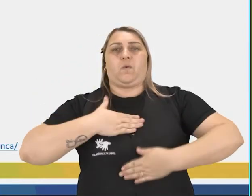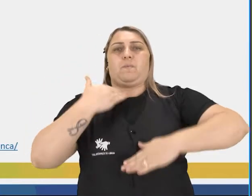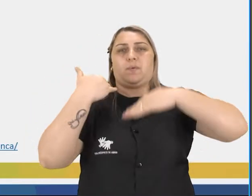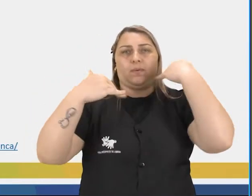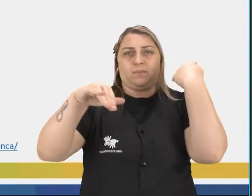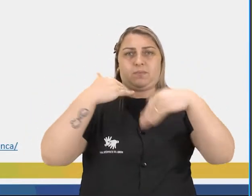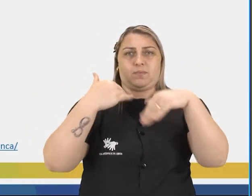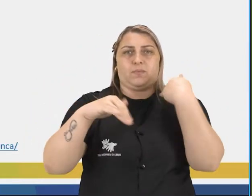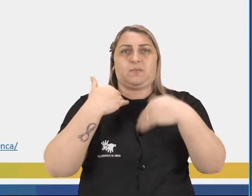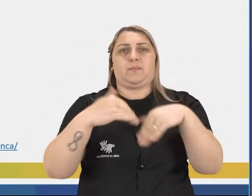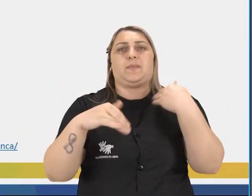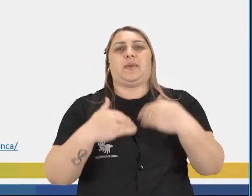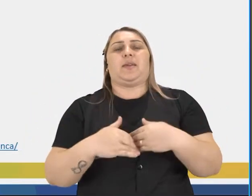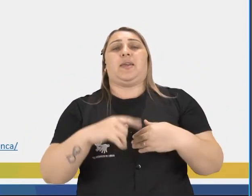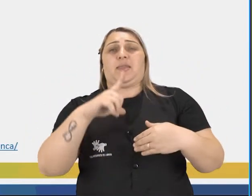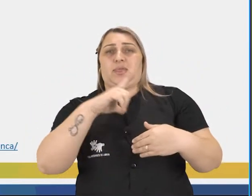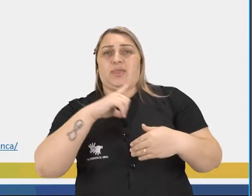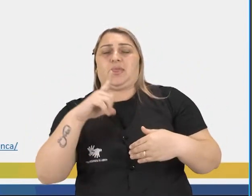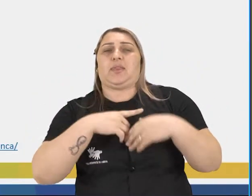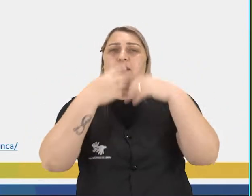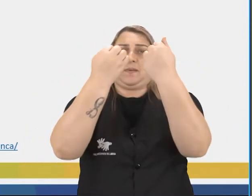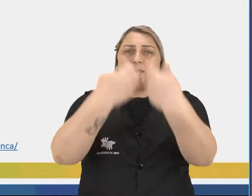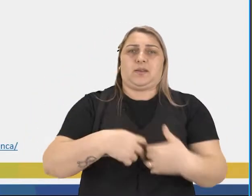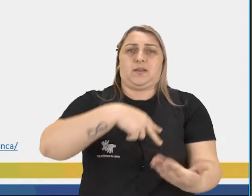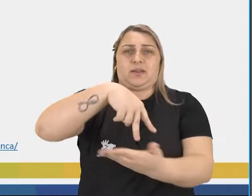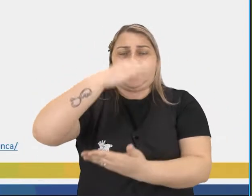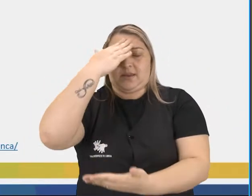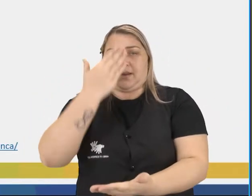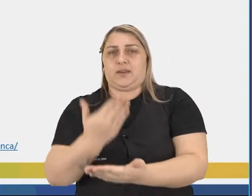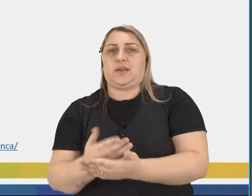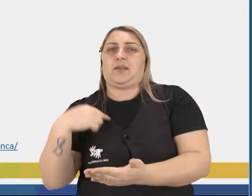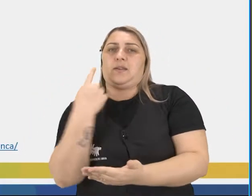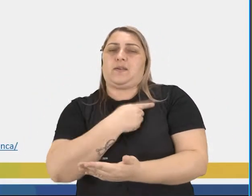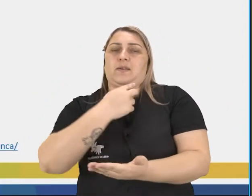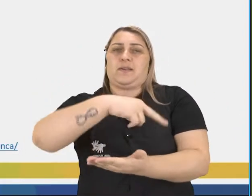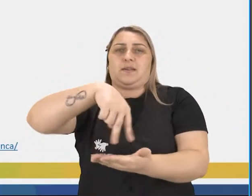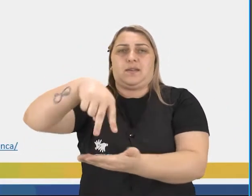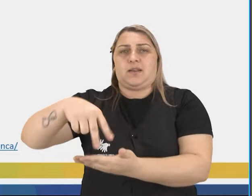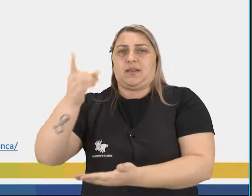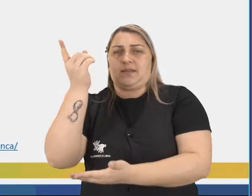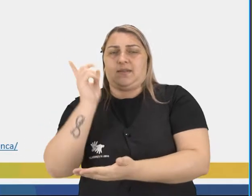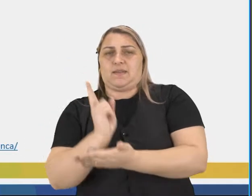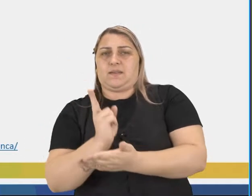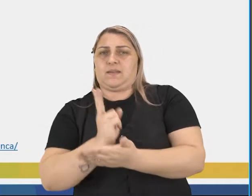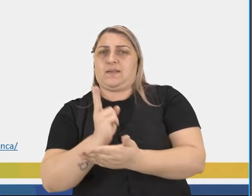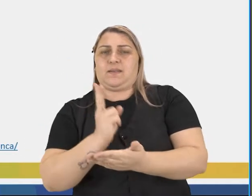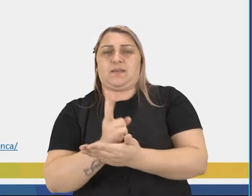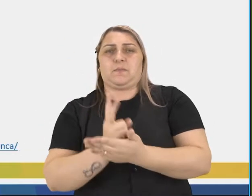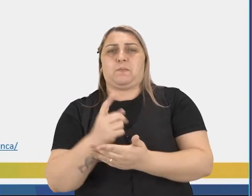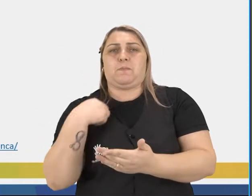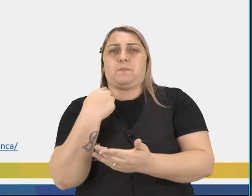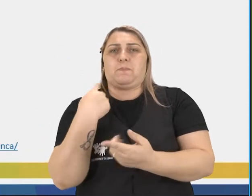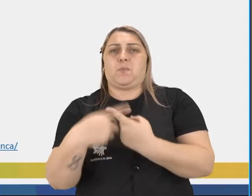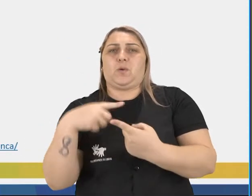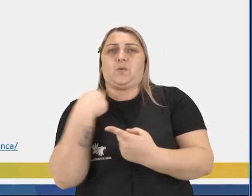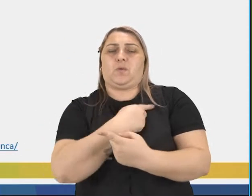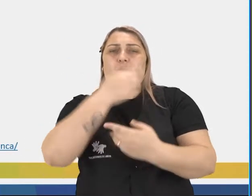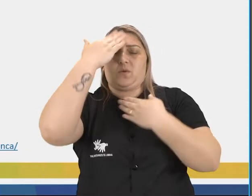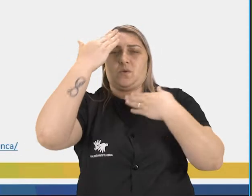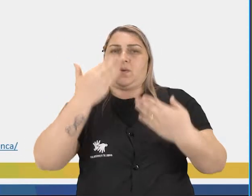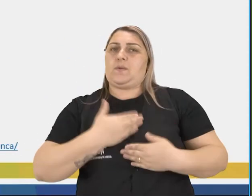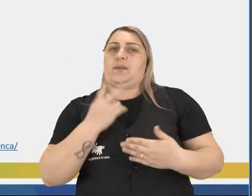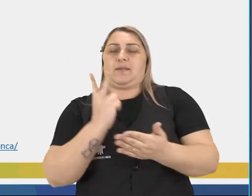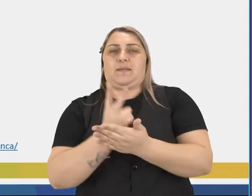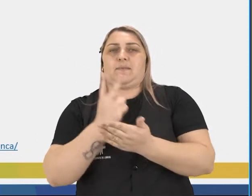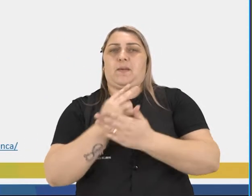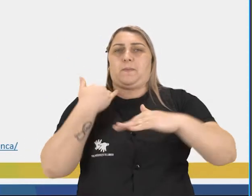movimento. Há teorias da dança que acreditam que a gente está dançando a todo instante, porque o nosso corpo a todo